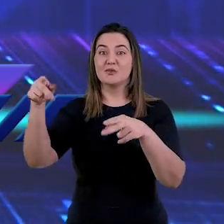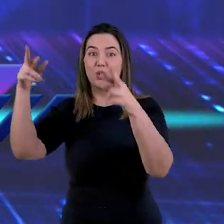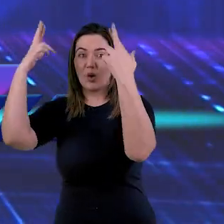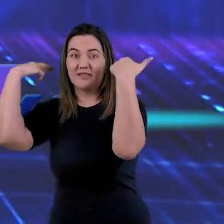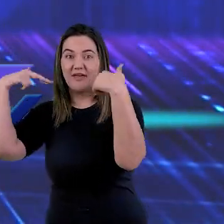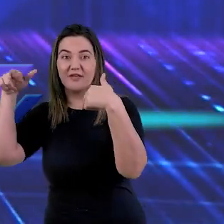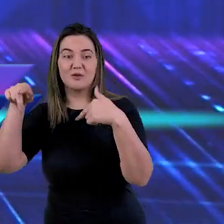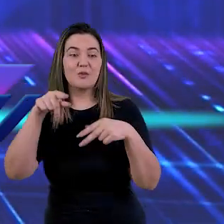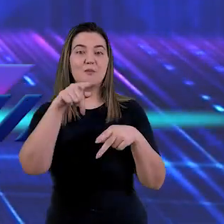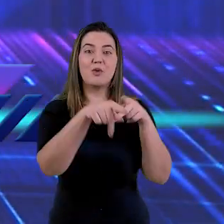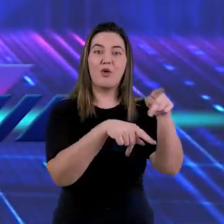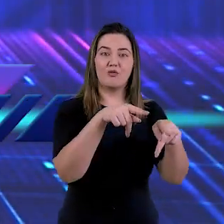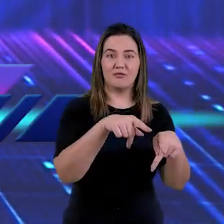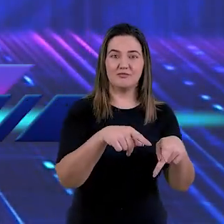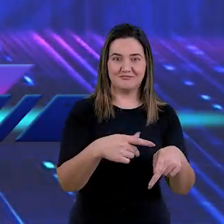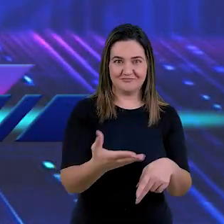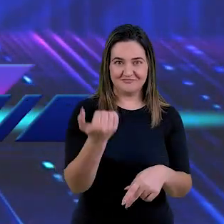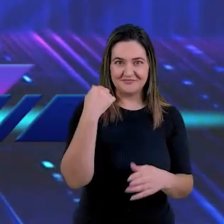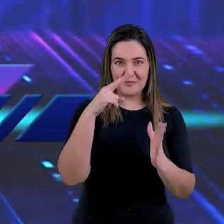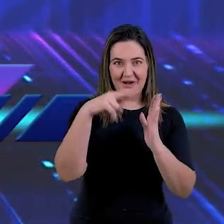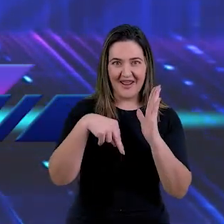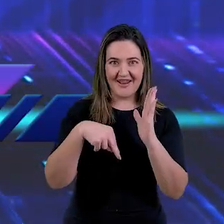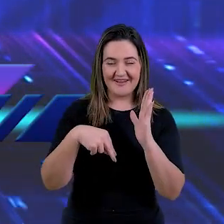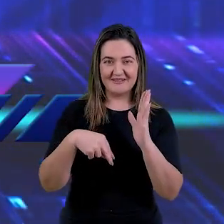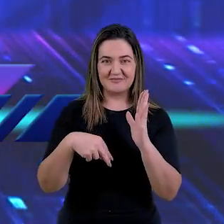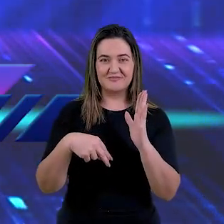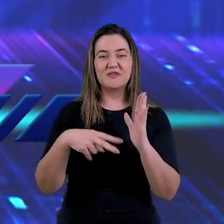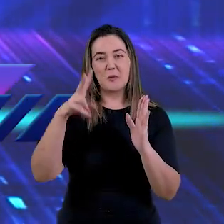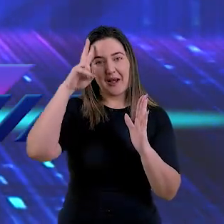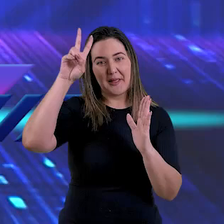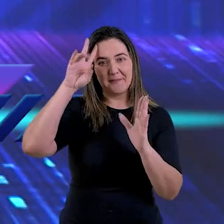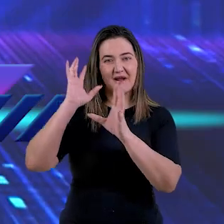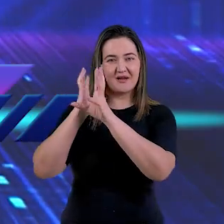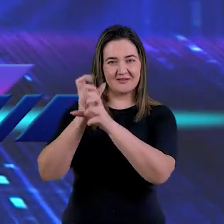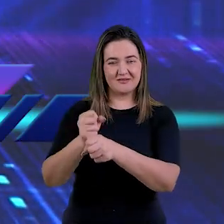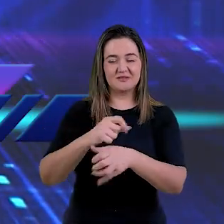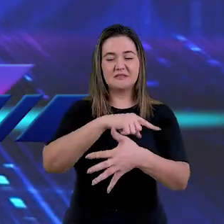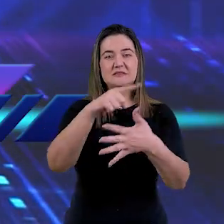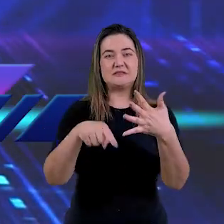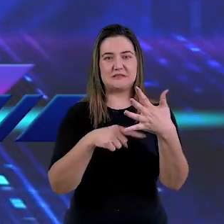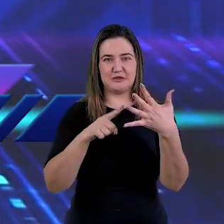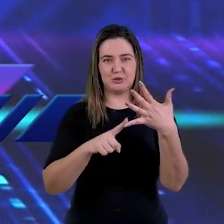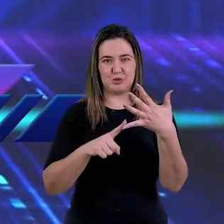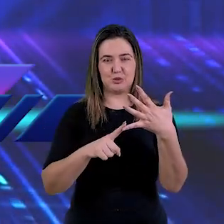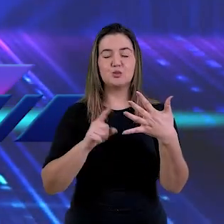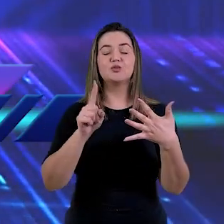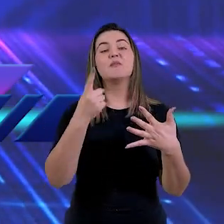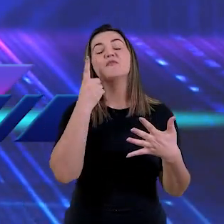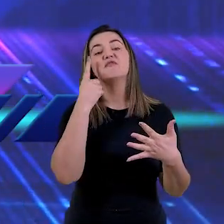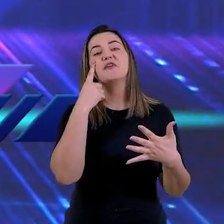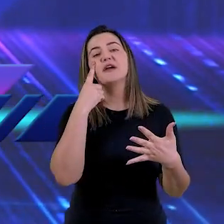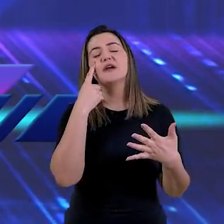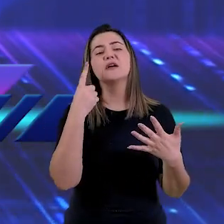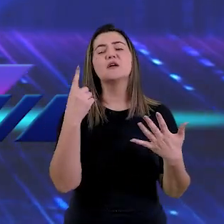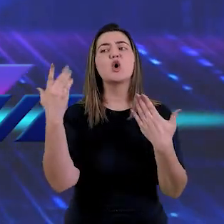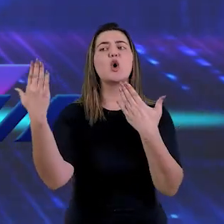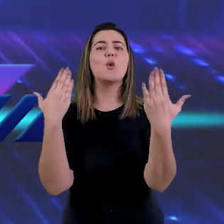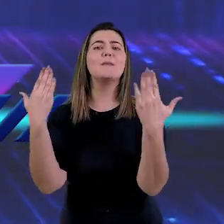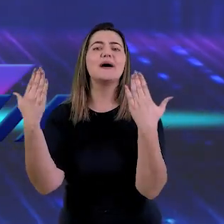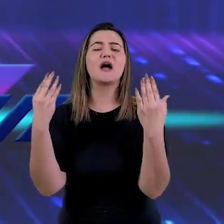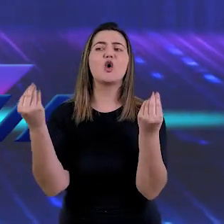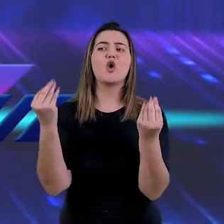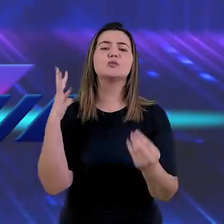Jesus e a sua igreja. Querem ver? Vamos recapitular os cinco passos e encontrar a relação